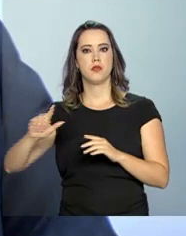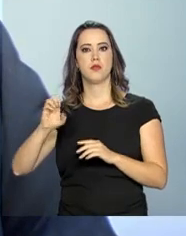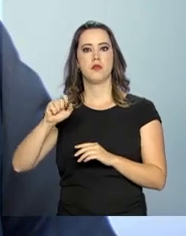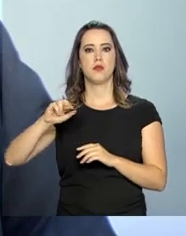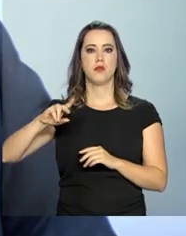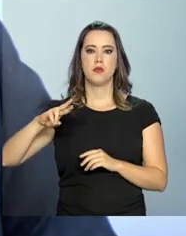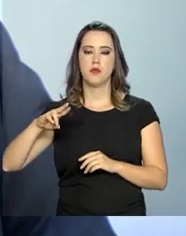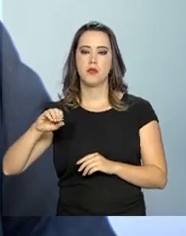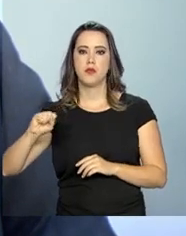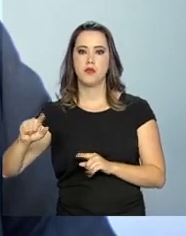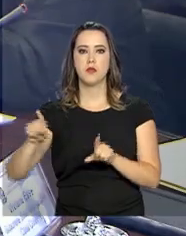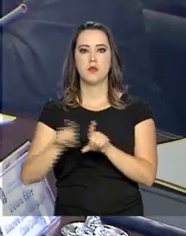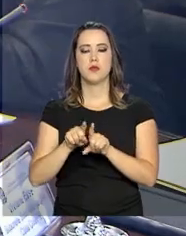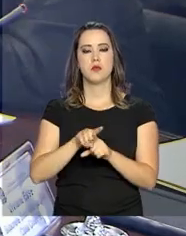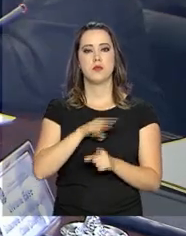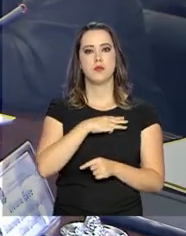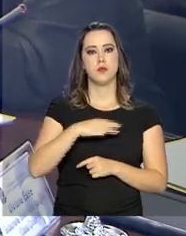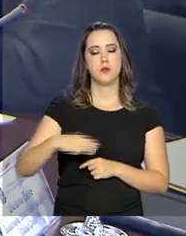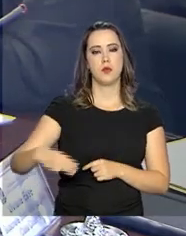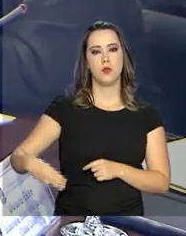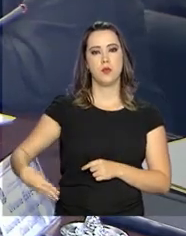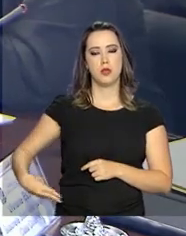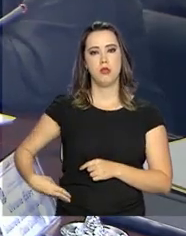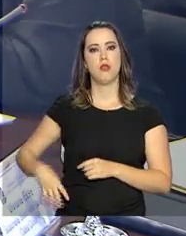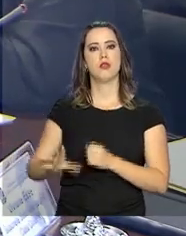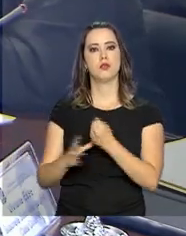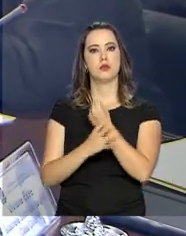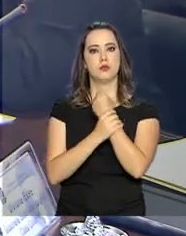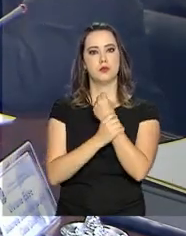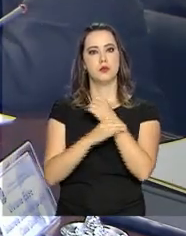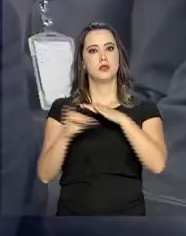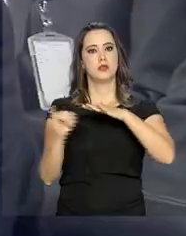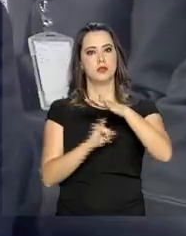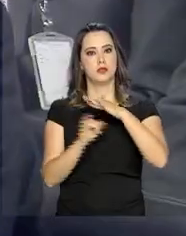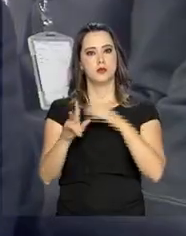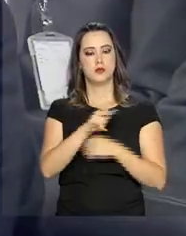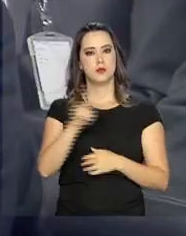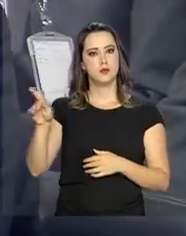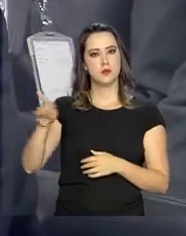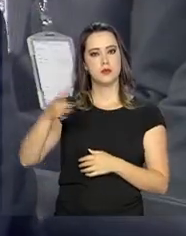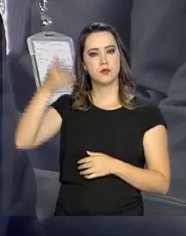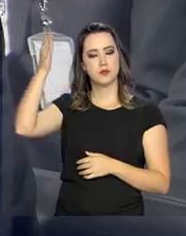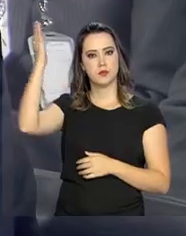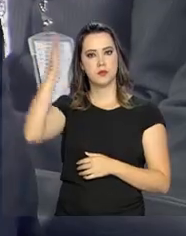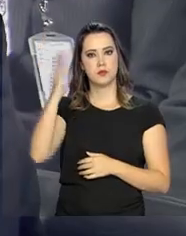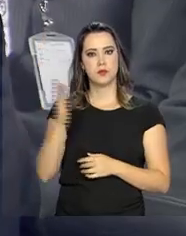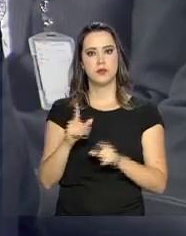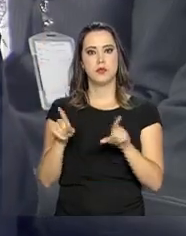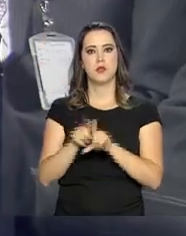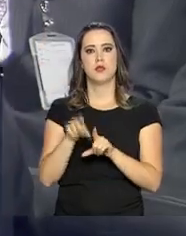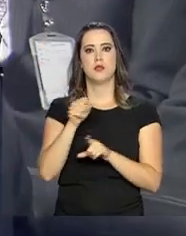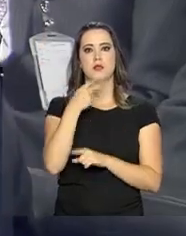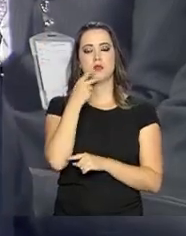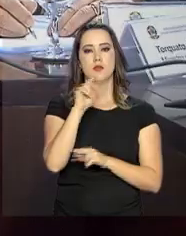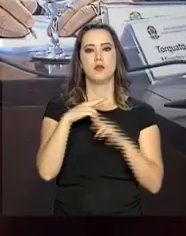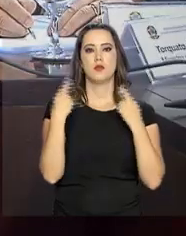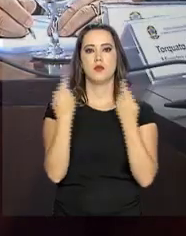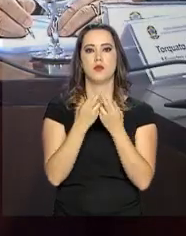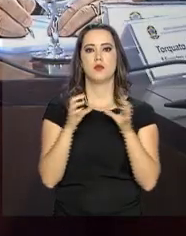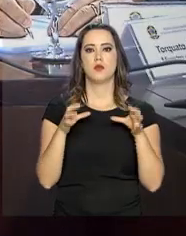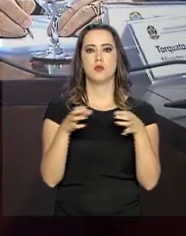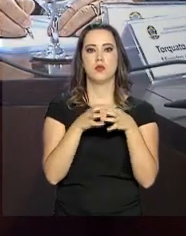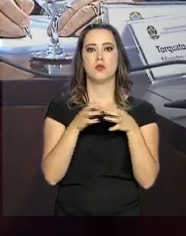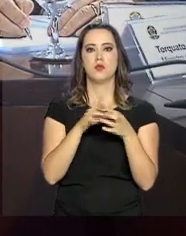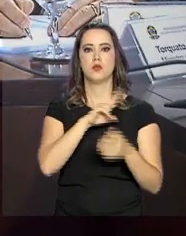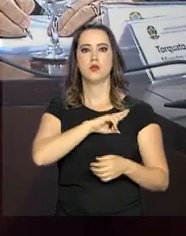Eliseu Padilha e o ministro do Gabinete de Segurança Institucional da Presidência da República, Sérgio Etigoen, se reuniram com